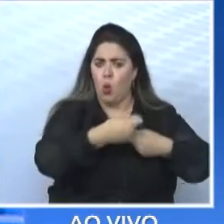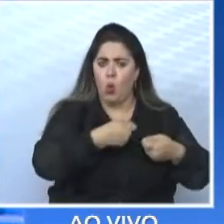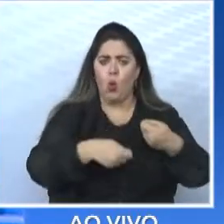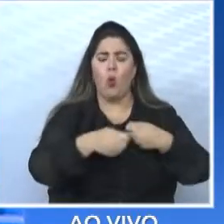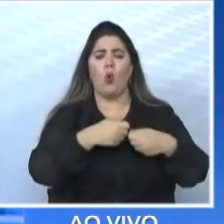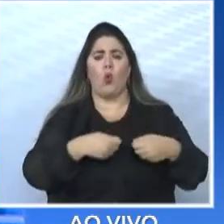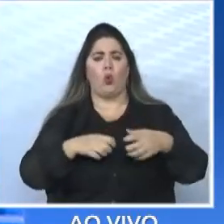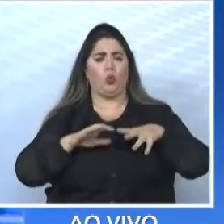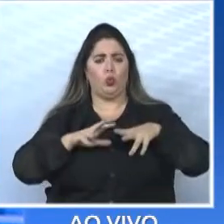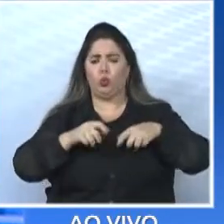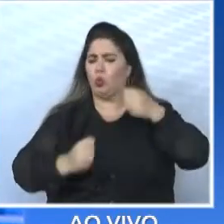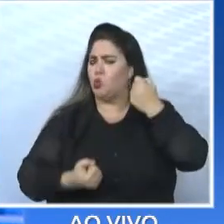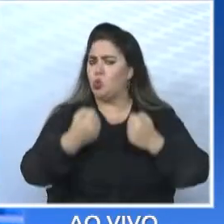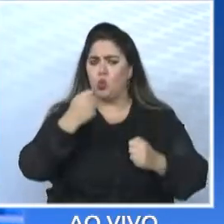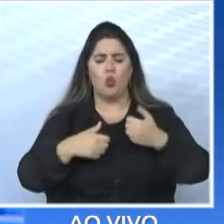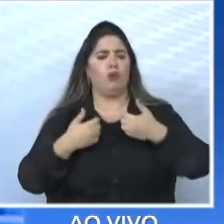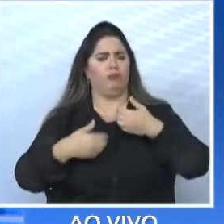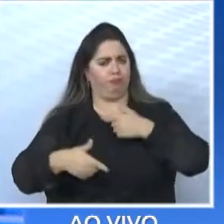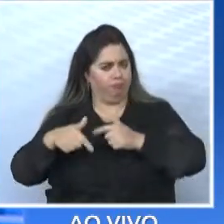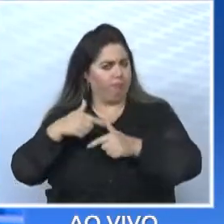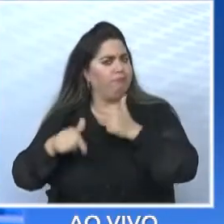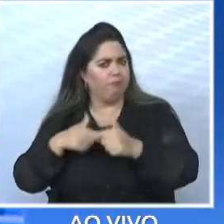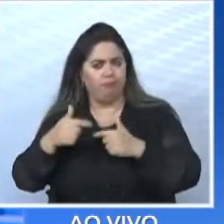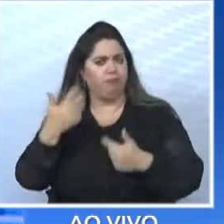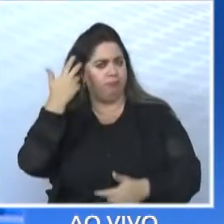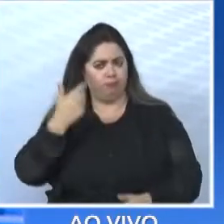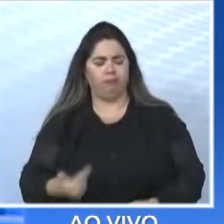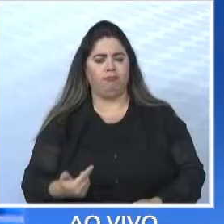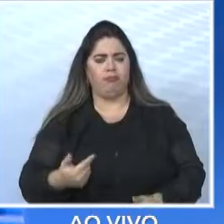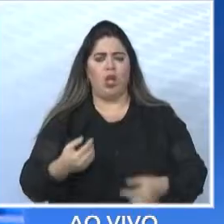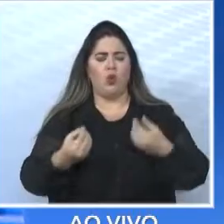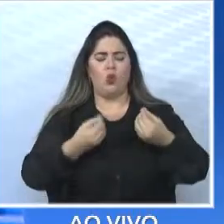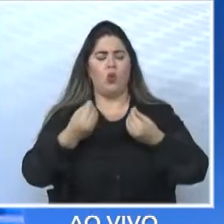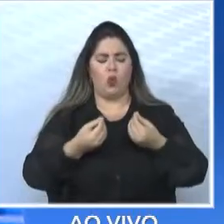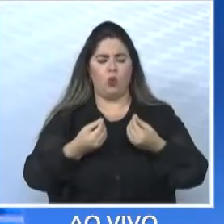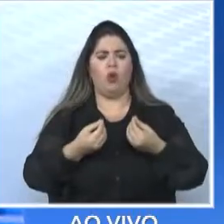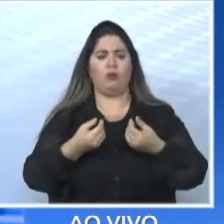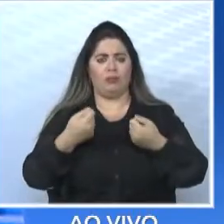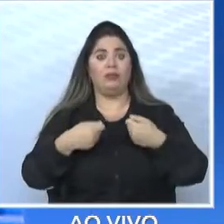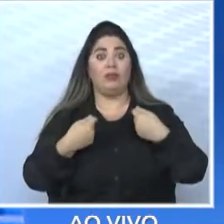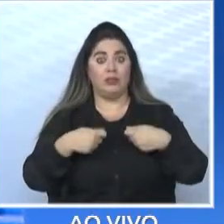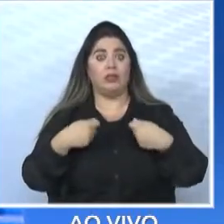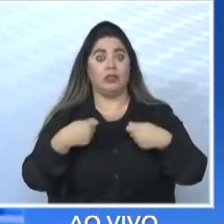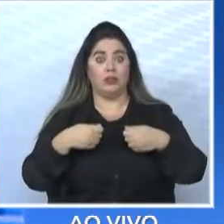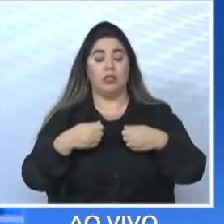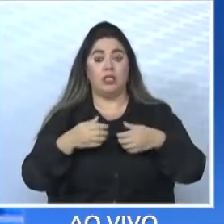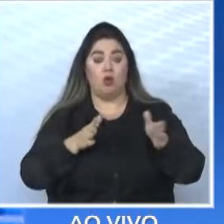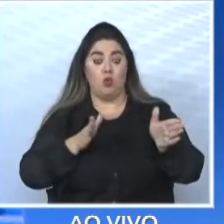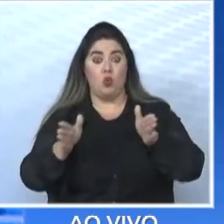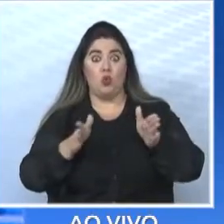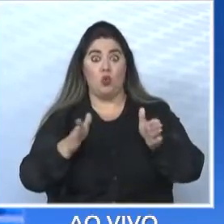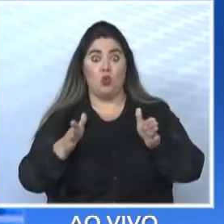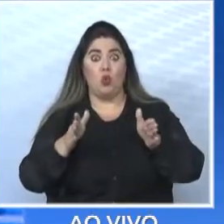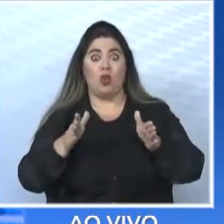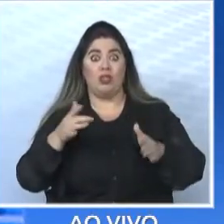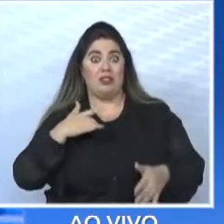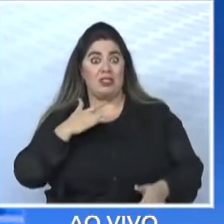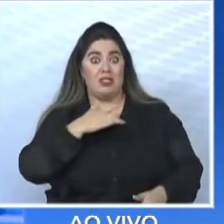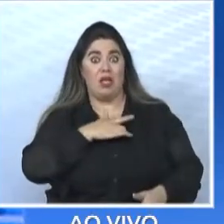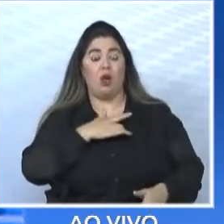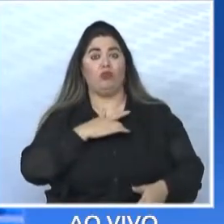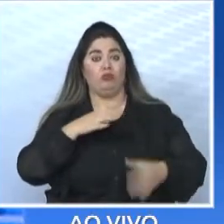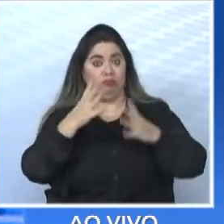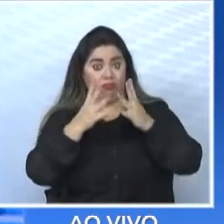E a gente só vai garantir isso, Tiago, garantindo um atendimento e um acesso ao atendimento de saúde com qualidade. Então, nós temos que